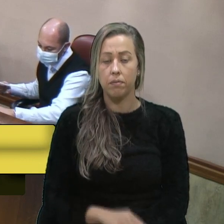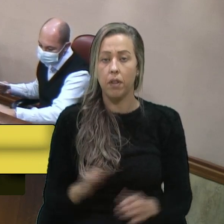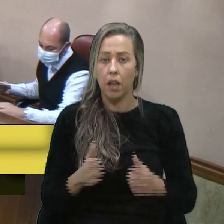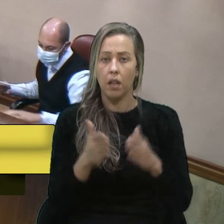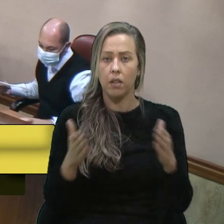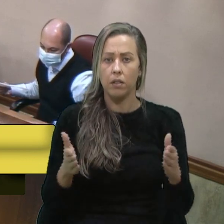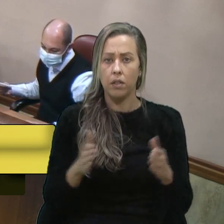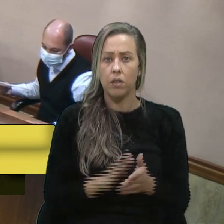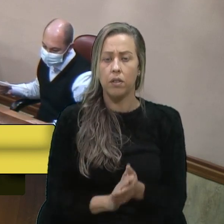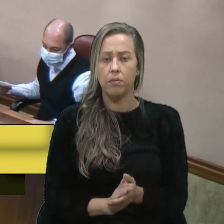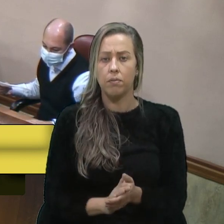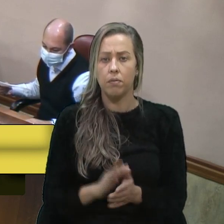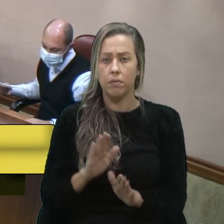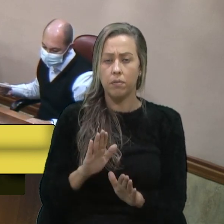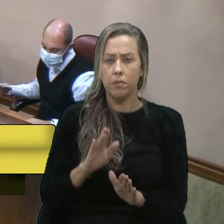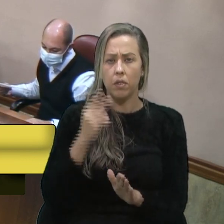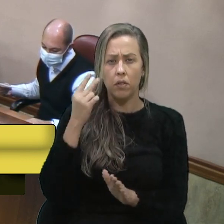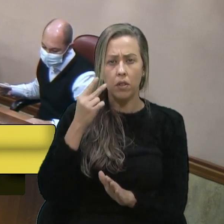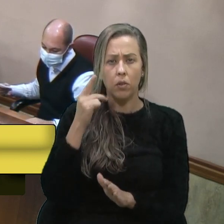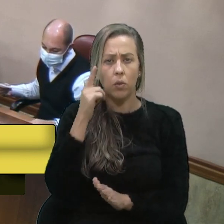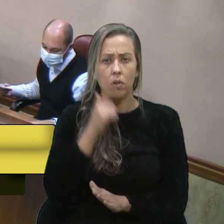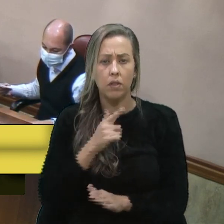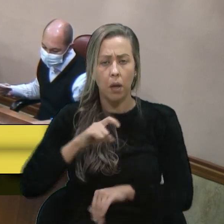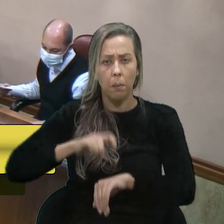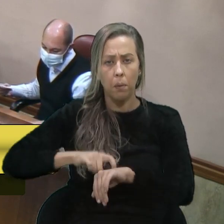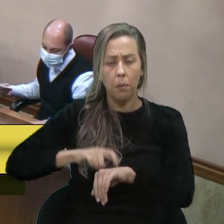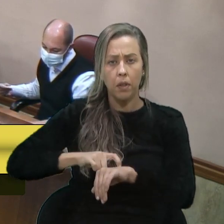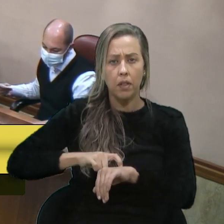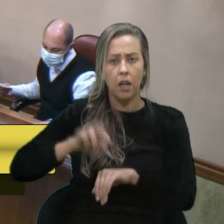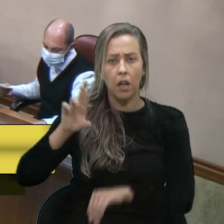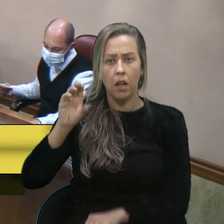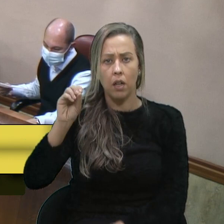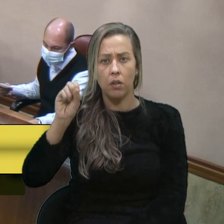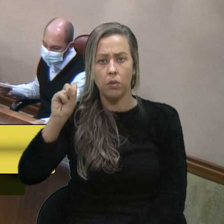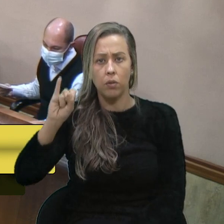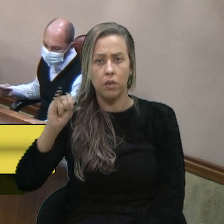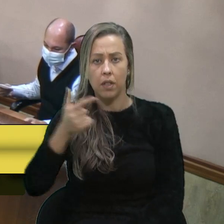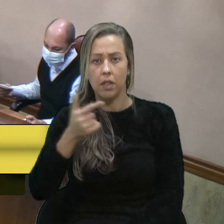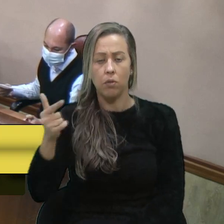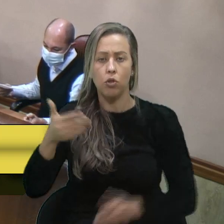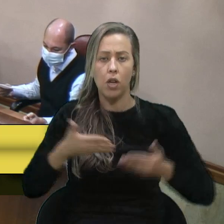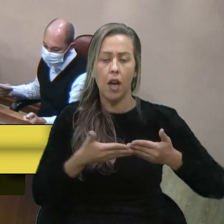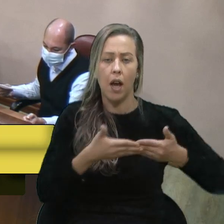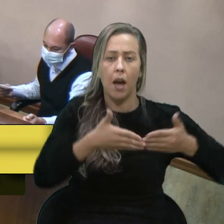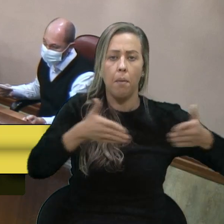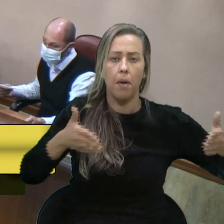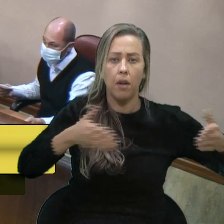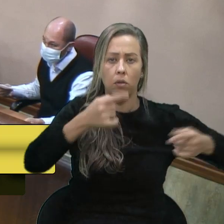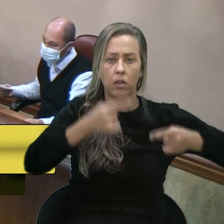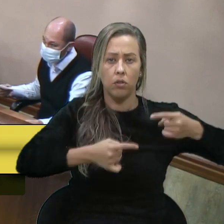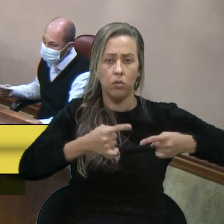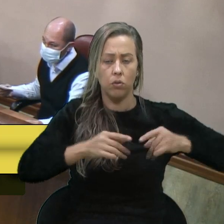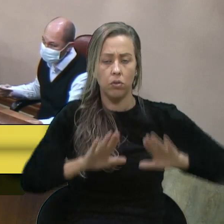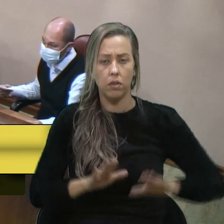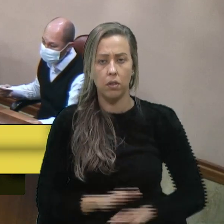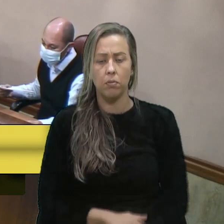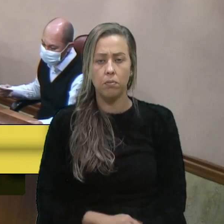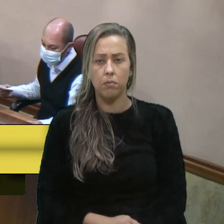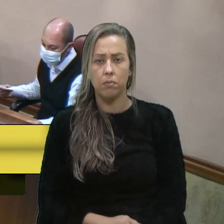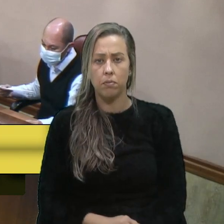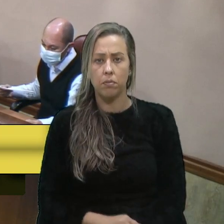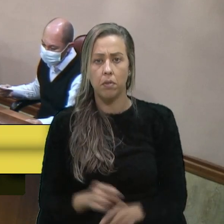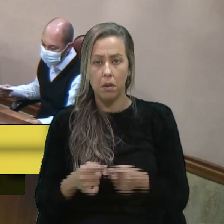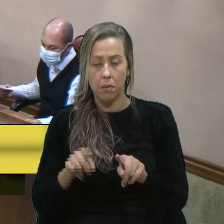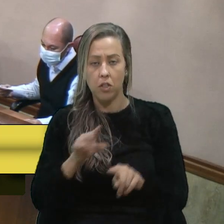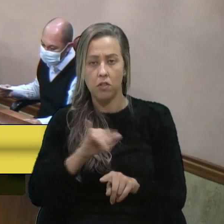não vereador Lucas porque naquele momento que a vereadora Rosa pediu não tinha aberto ainda a discussão mas vai ter